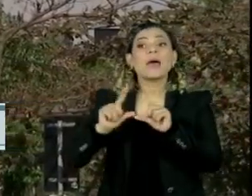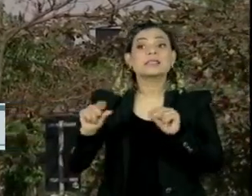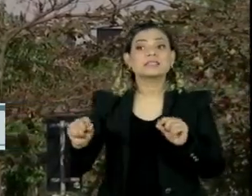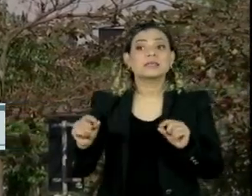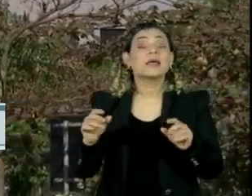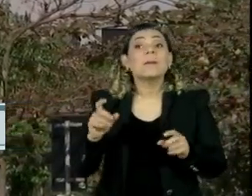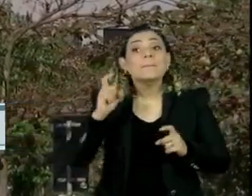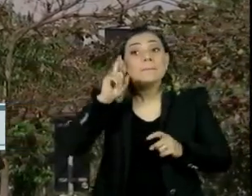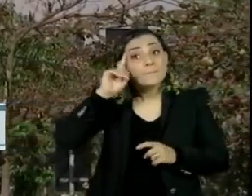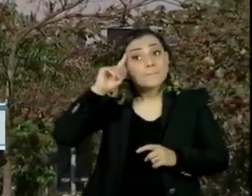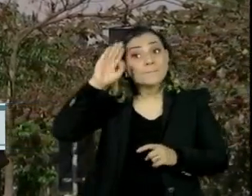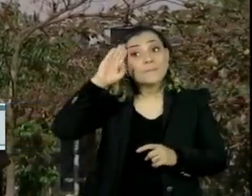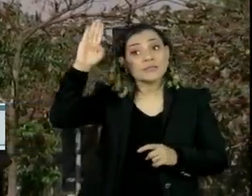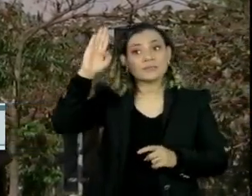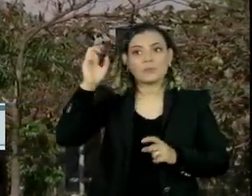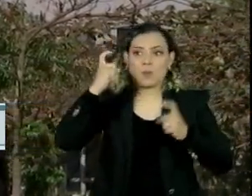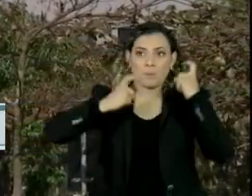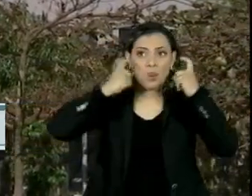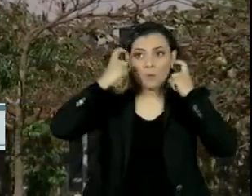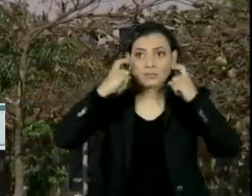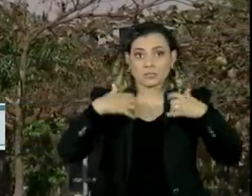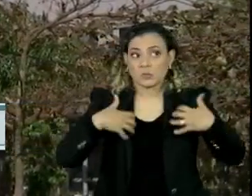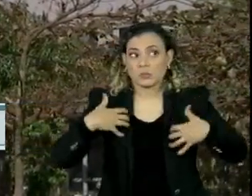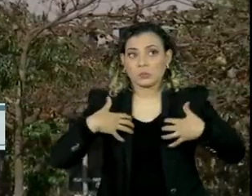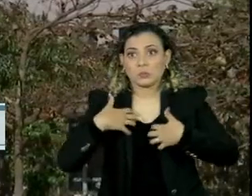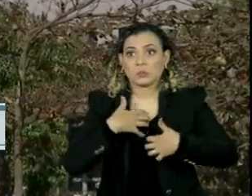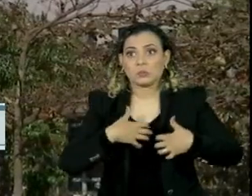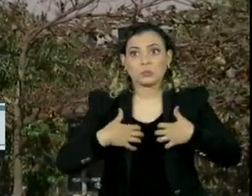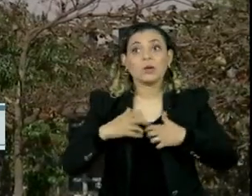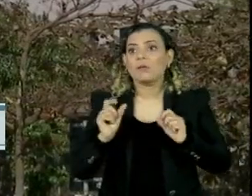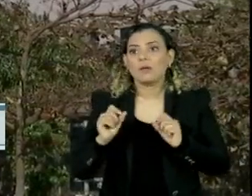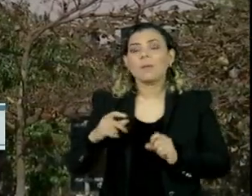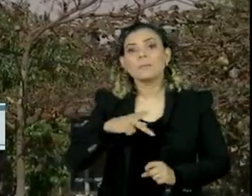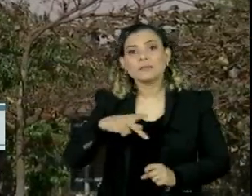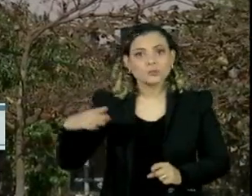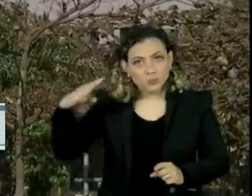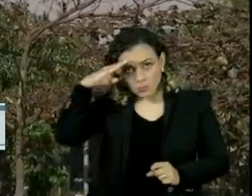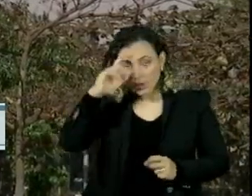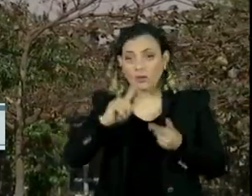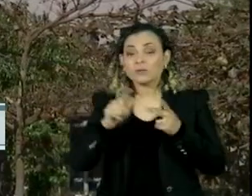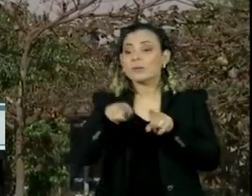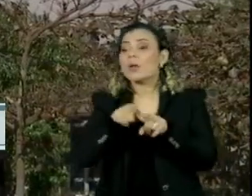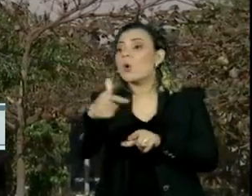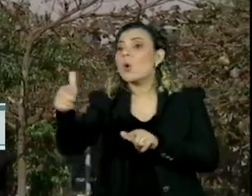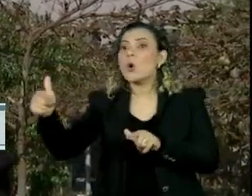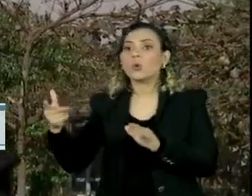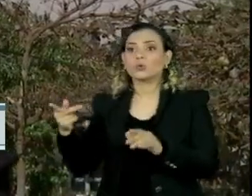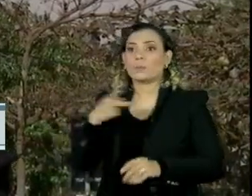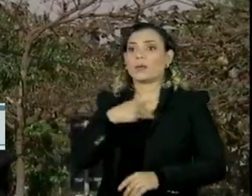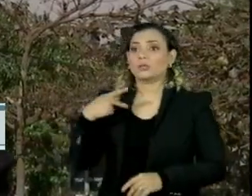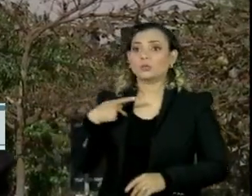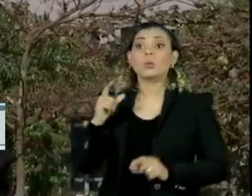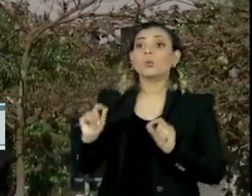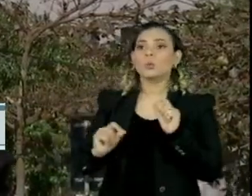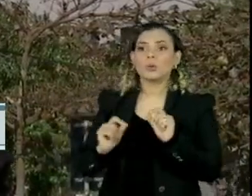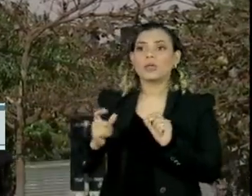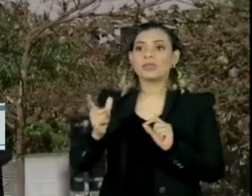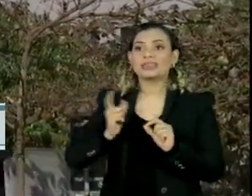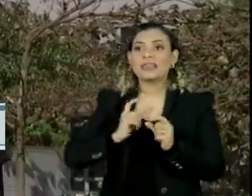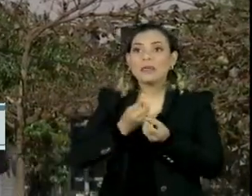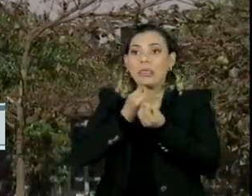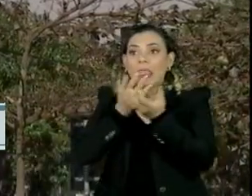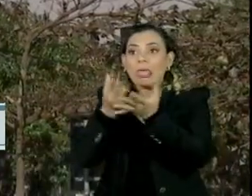temor dos aliados do presidente Jair Bolsonaro é de que ele e outros pastores envolvidos no caso façam algum tipo de